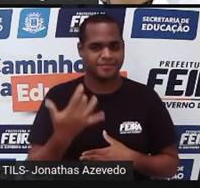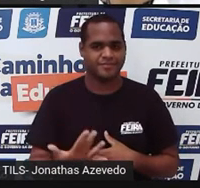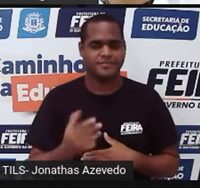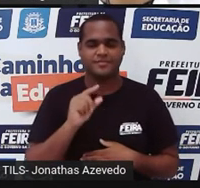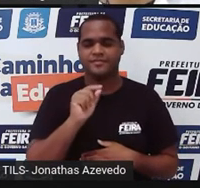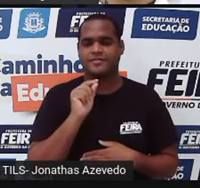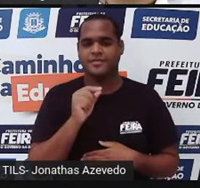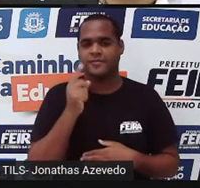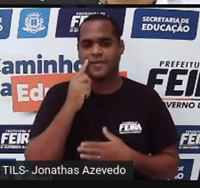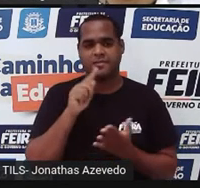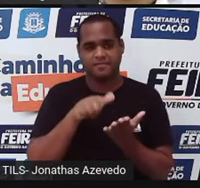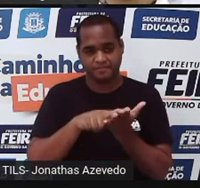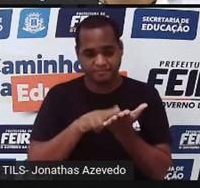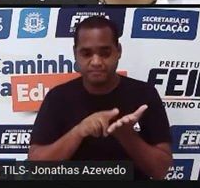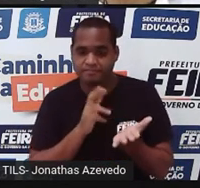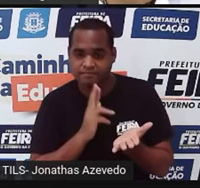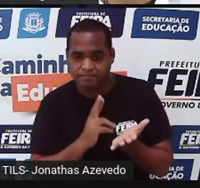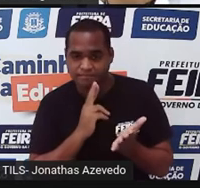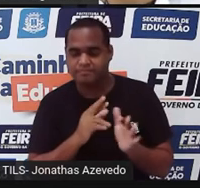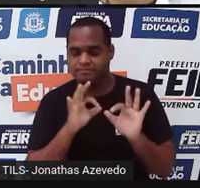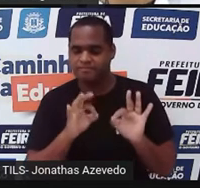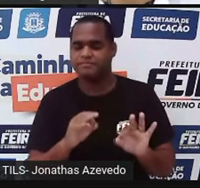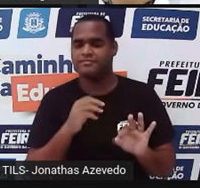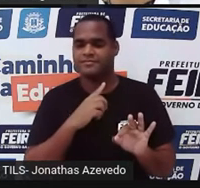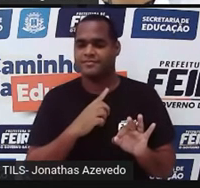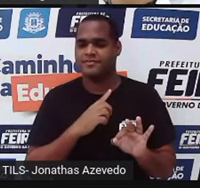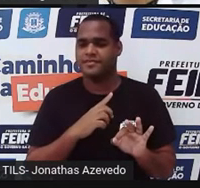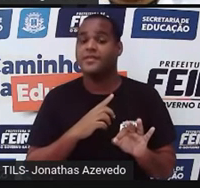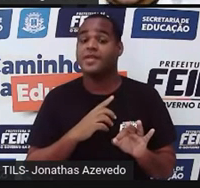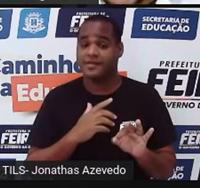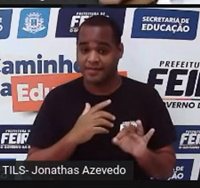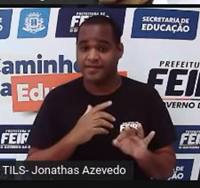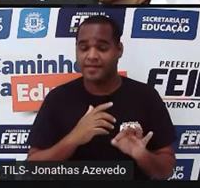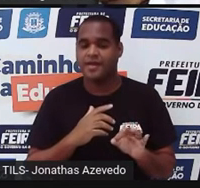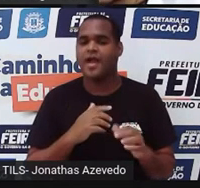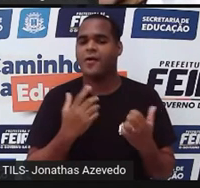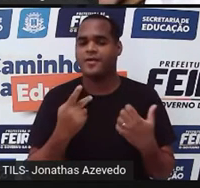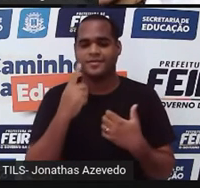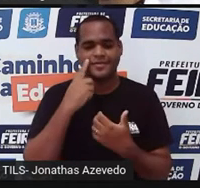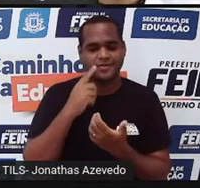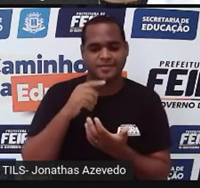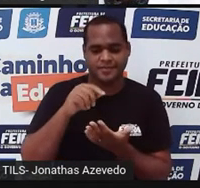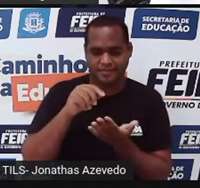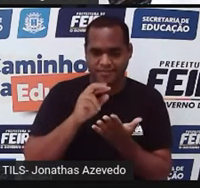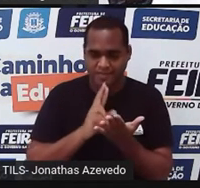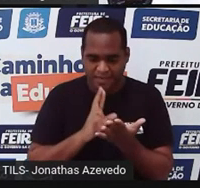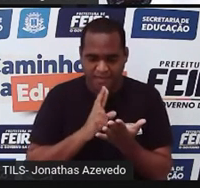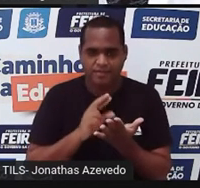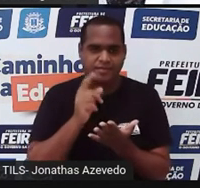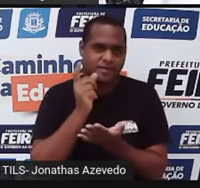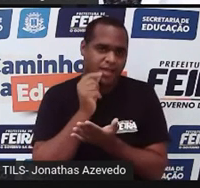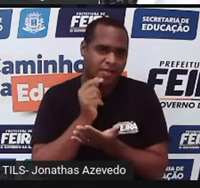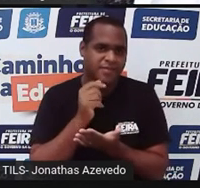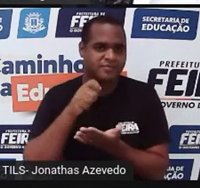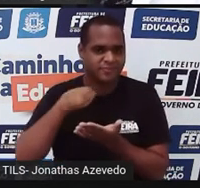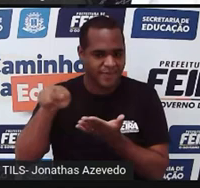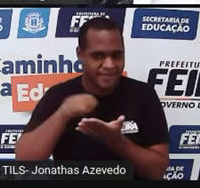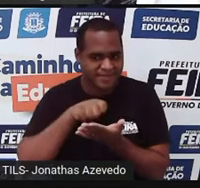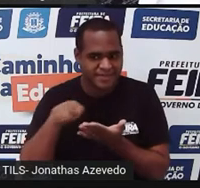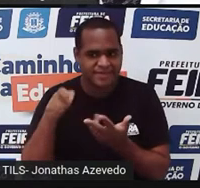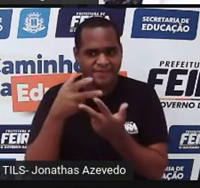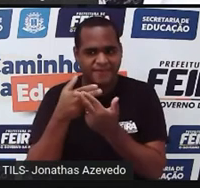o que a gente vai rascunhar. Certo? E nesse momento do rascunho, caderno, lápis e borracha ou caneta são